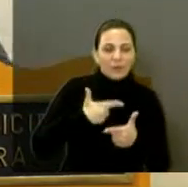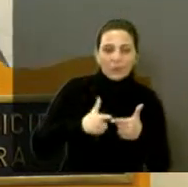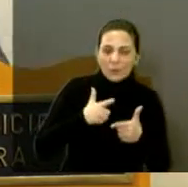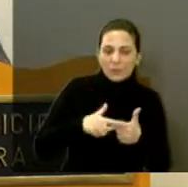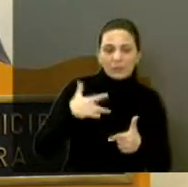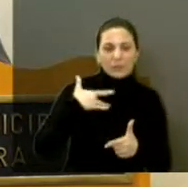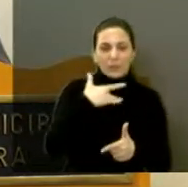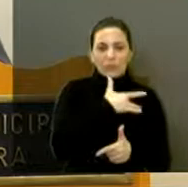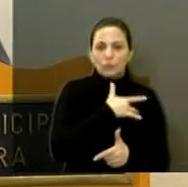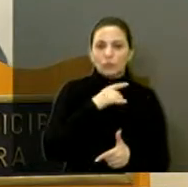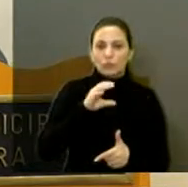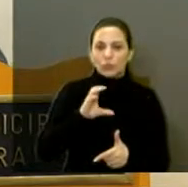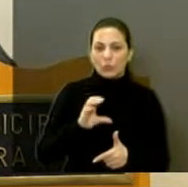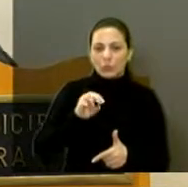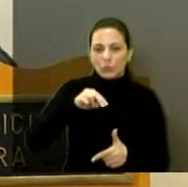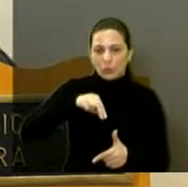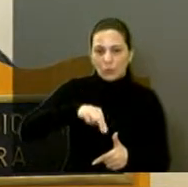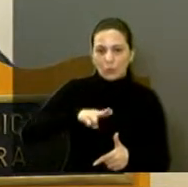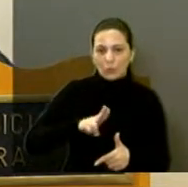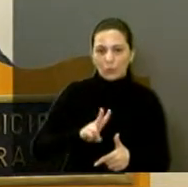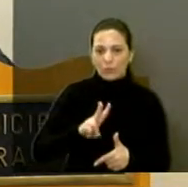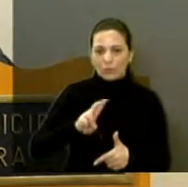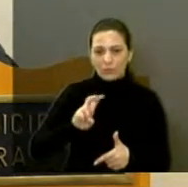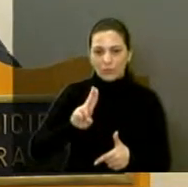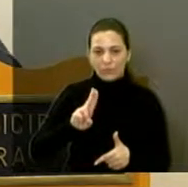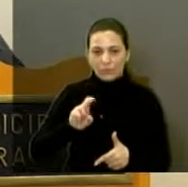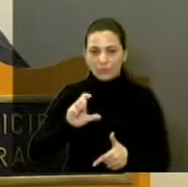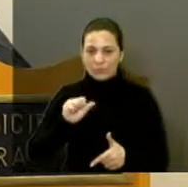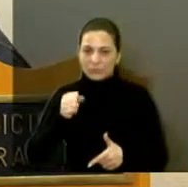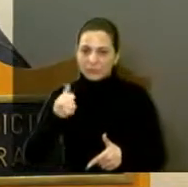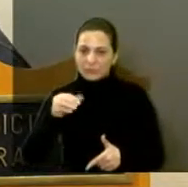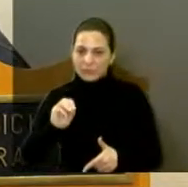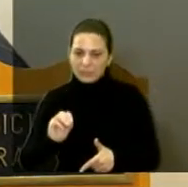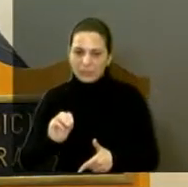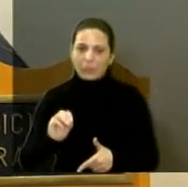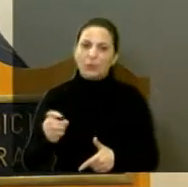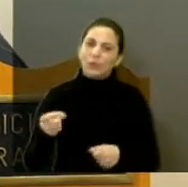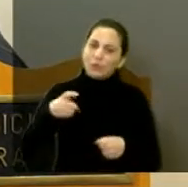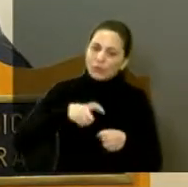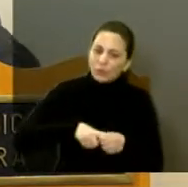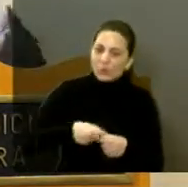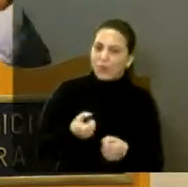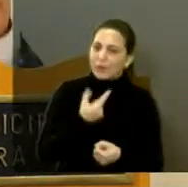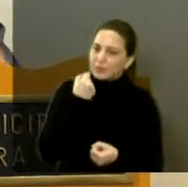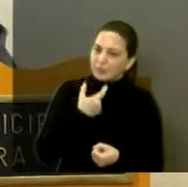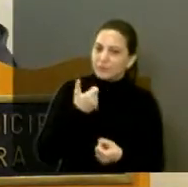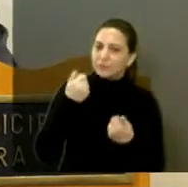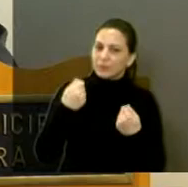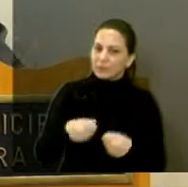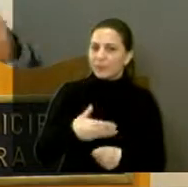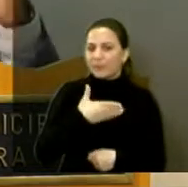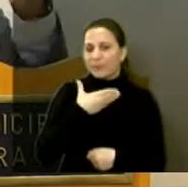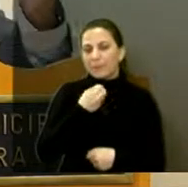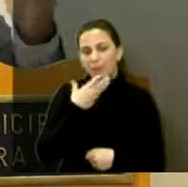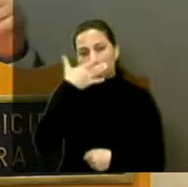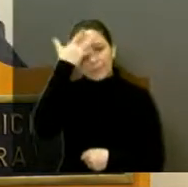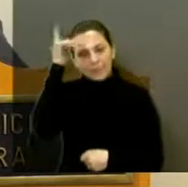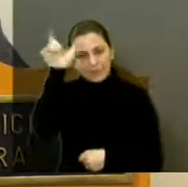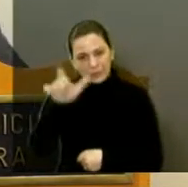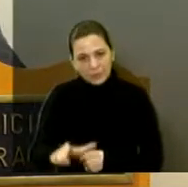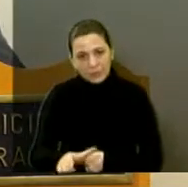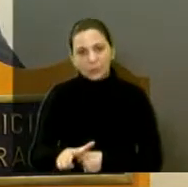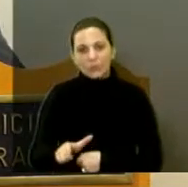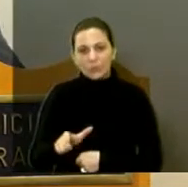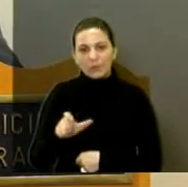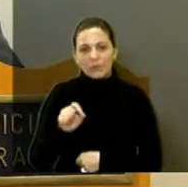infelizmente, parou de tomar o medicamento. Agora, ele deve voltar a tomar medicação, uma pessoa muito boa, uma pessoa que